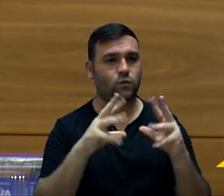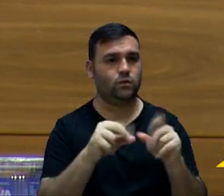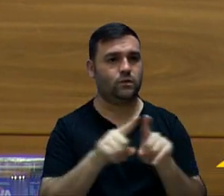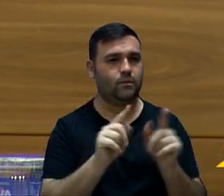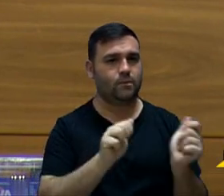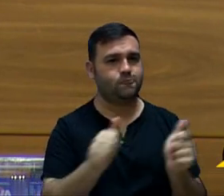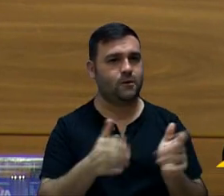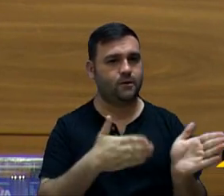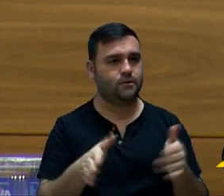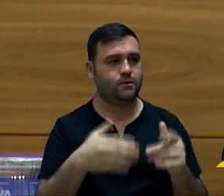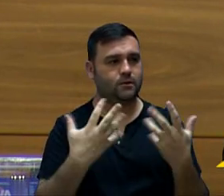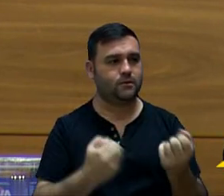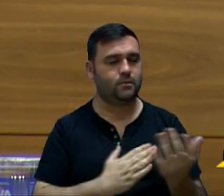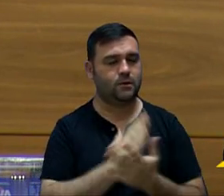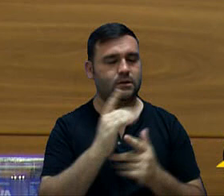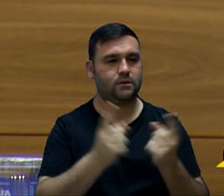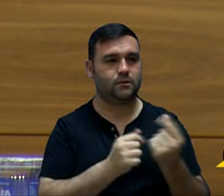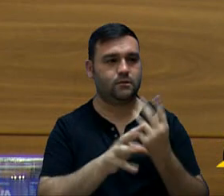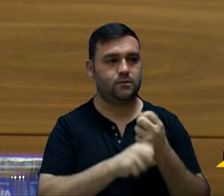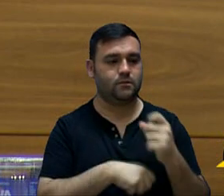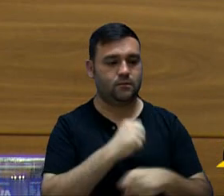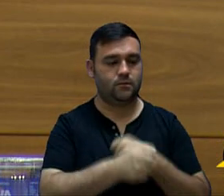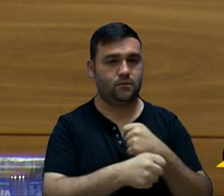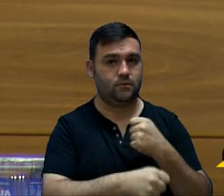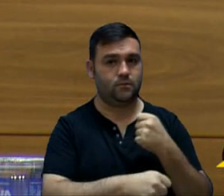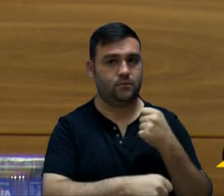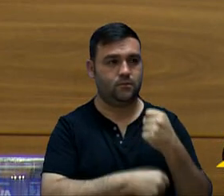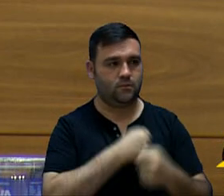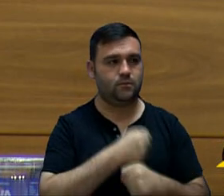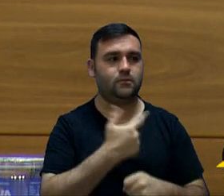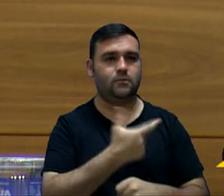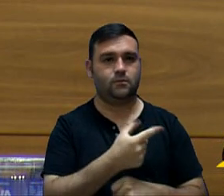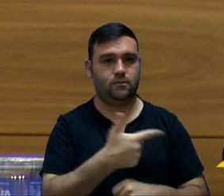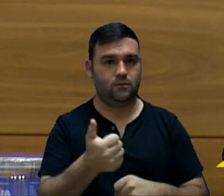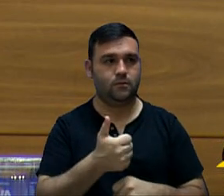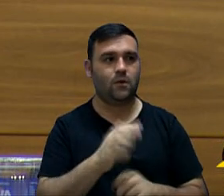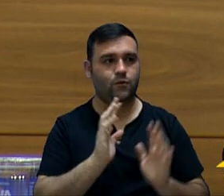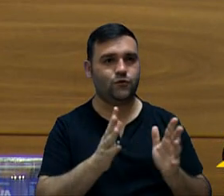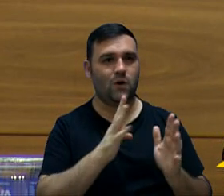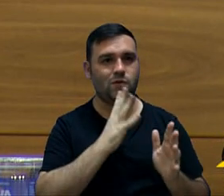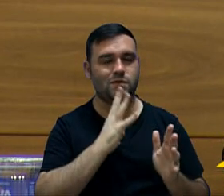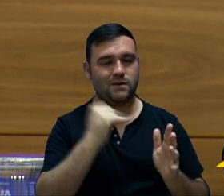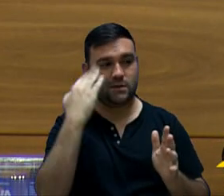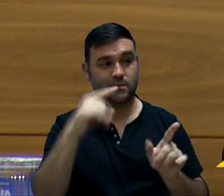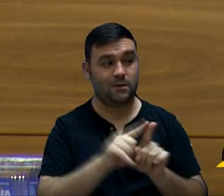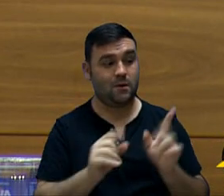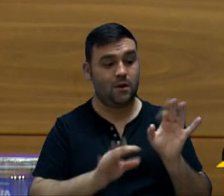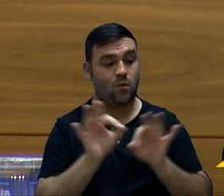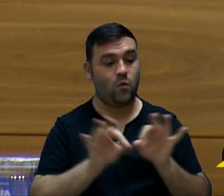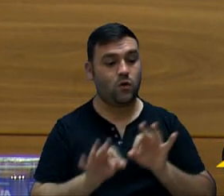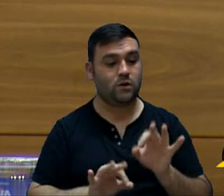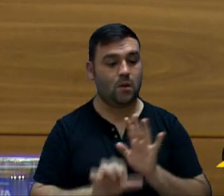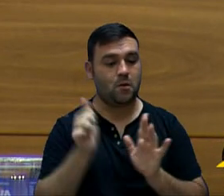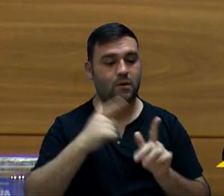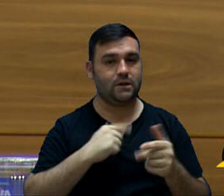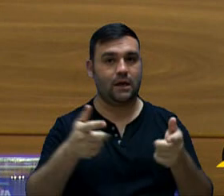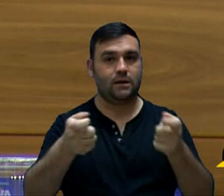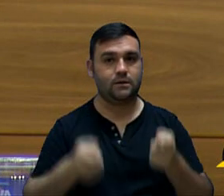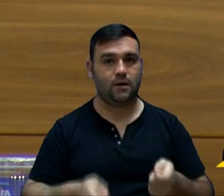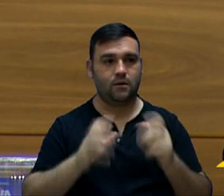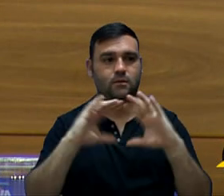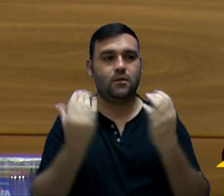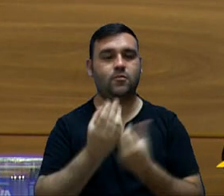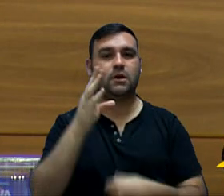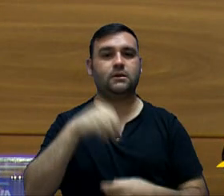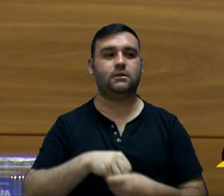acompanhou a aprovação da lei de orçamento de 2021, e o projeto primeiro, pelo que eu entendo, que foi encaminhado a essa